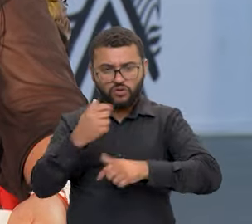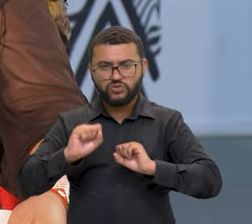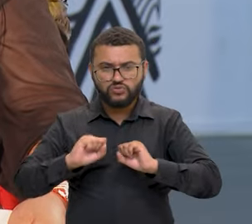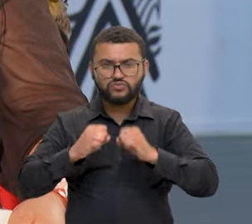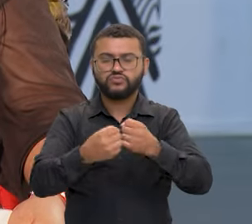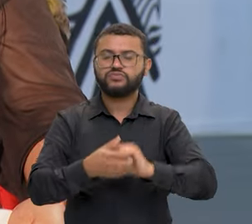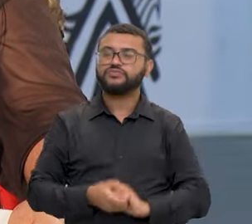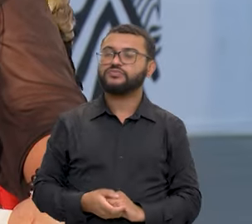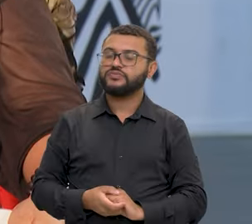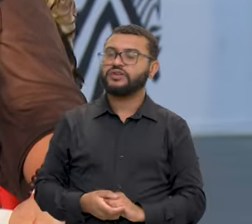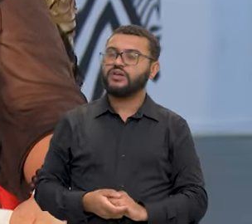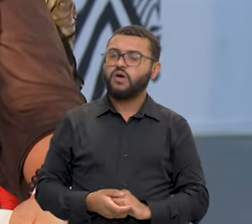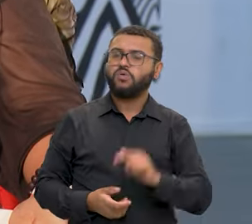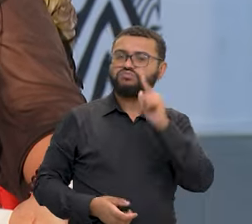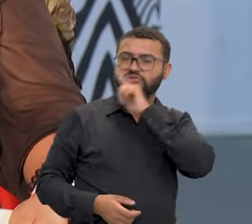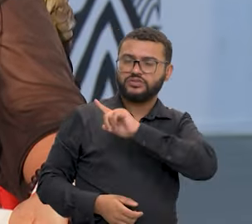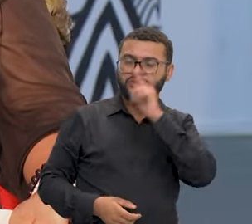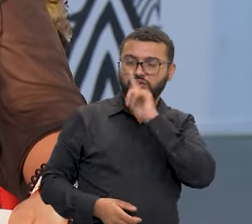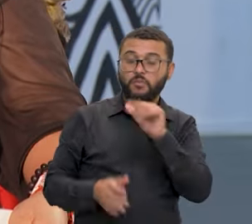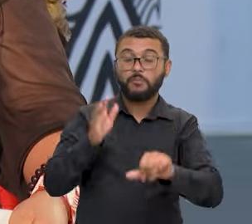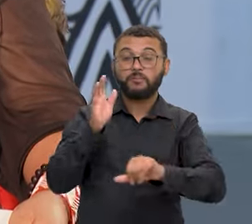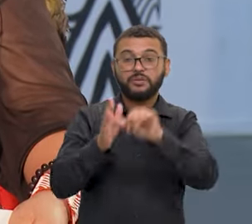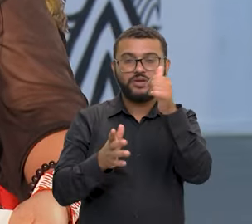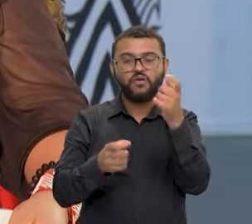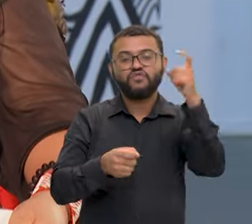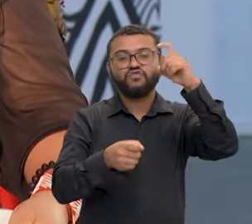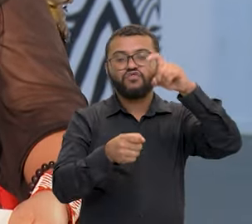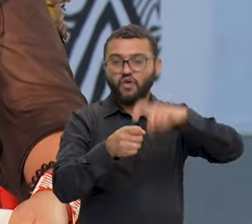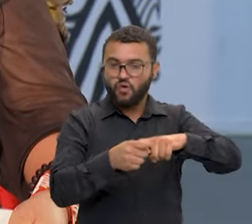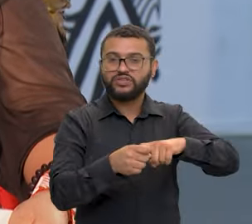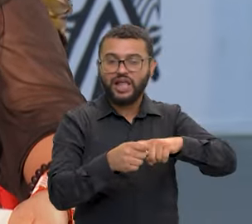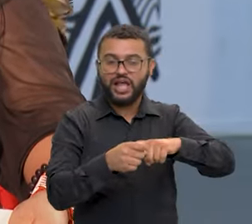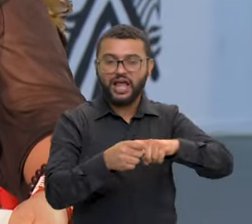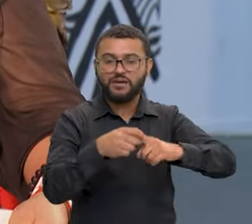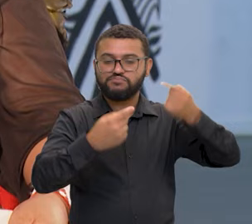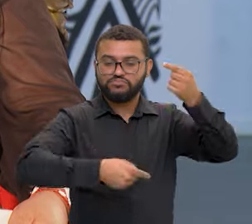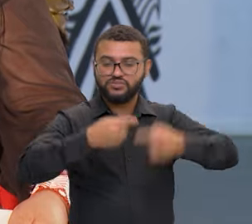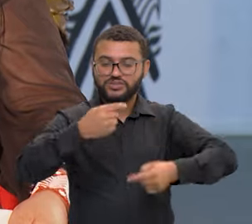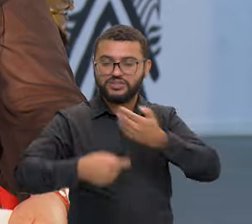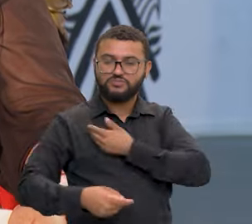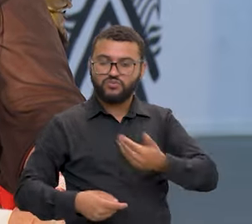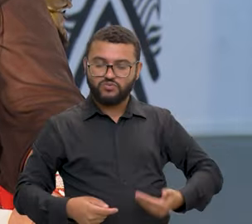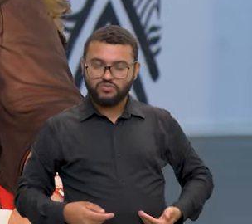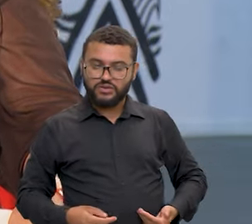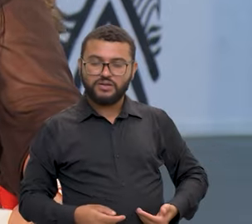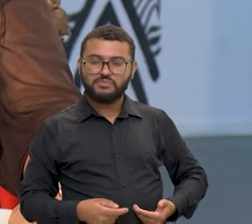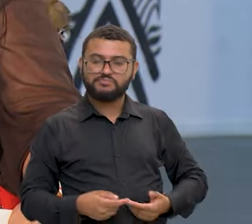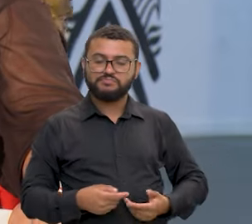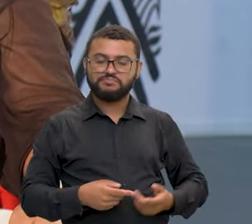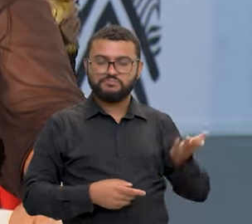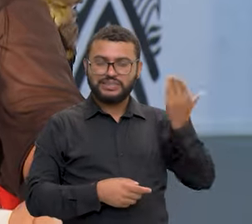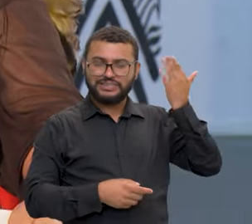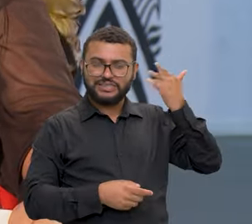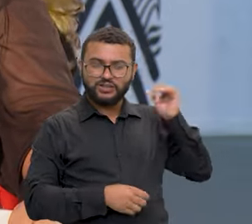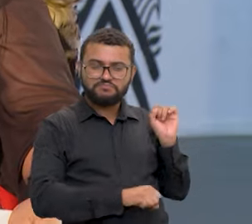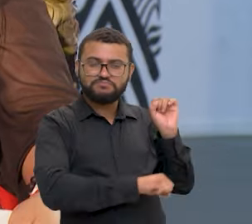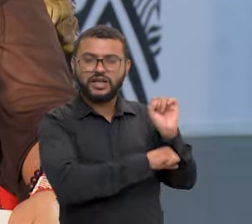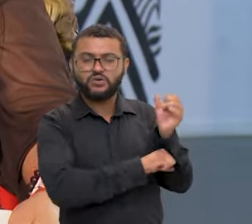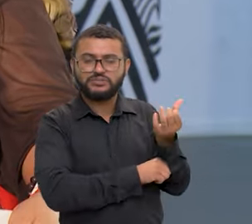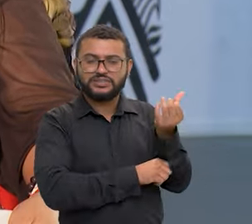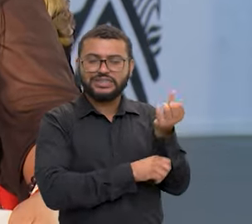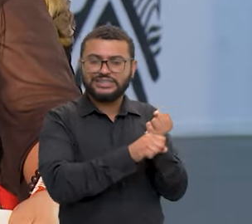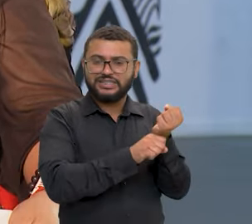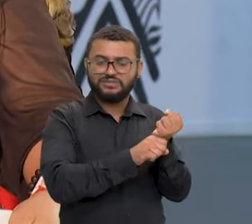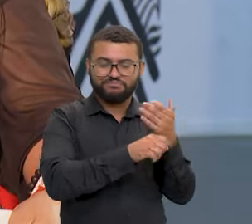conseguiu, primeiro, retomar algumas políticas que foram paralisadas nos últimos seis